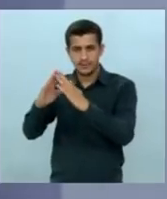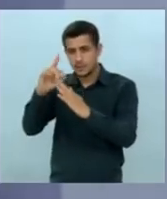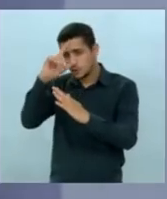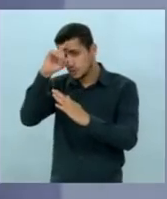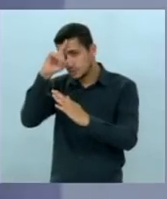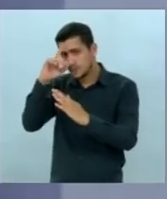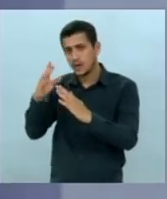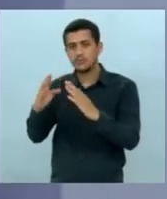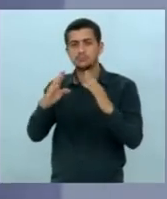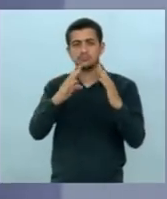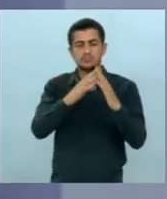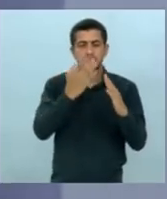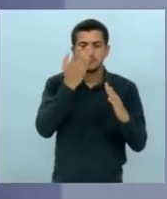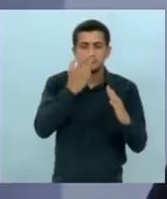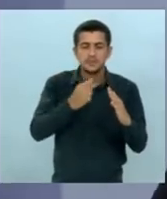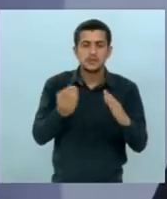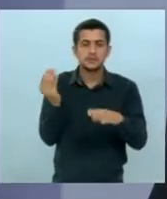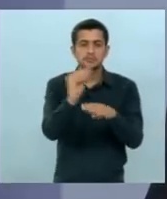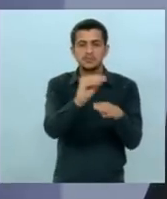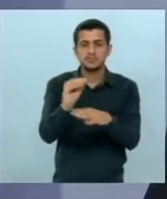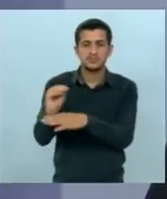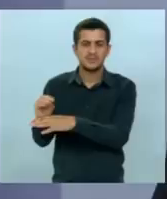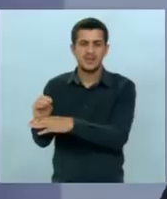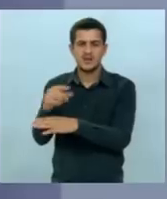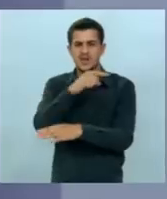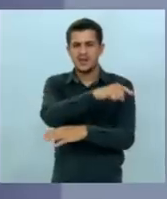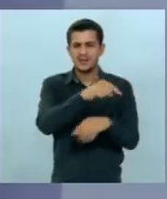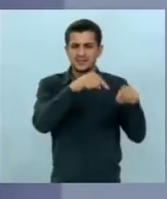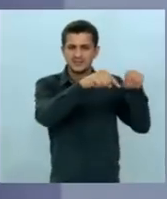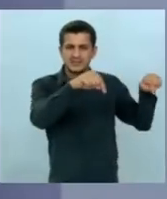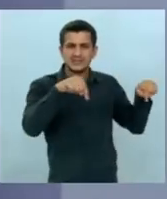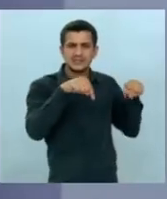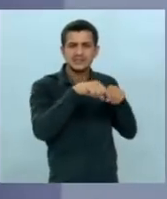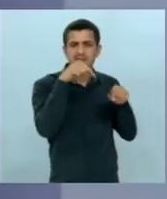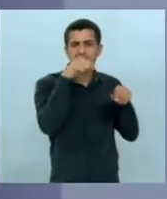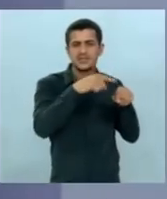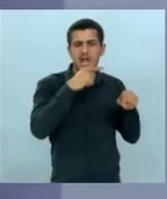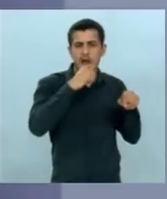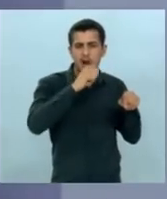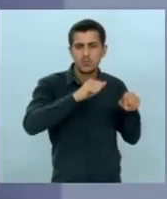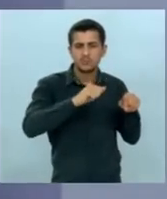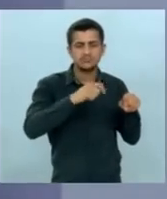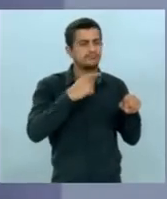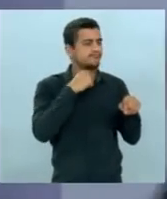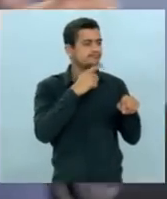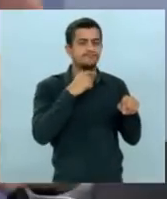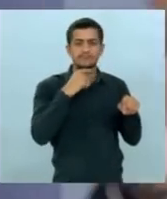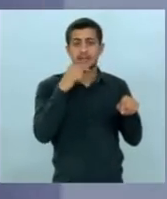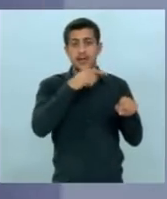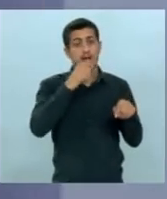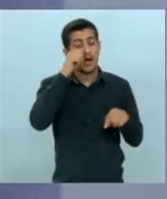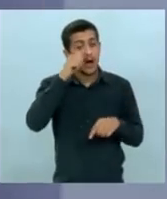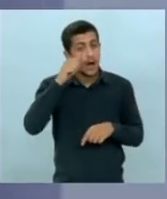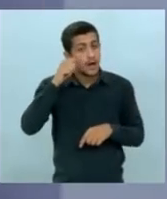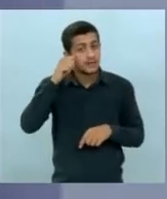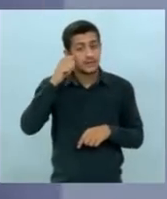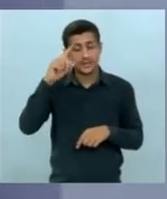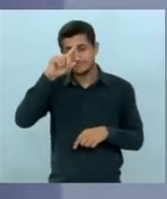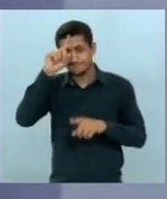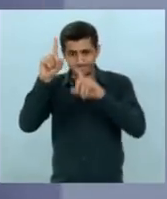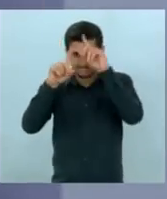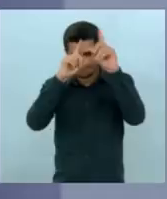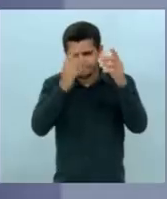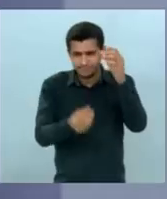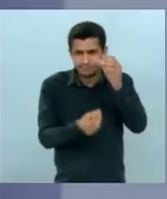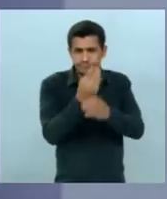creche gastaria em escola e nunca em aquário a decisão de construir o aquário foi do André Putinelli aliado aqui do meu